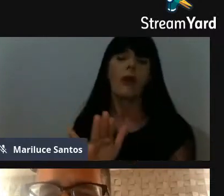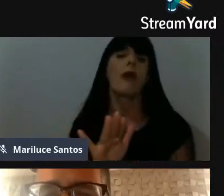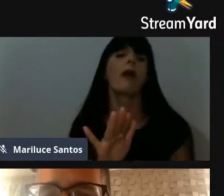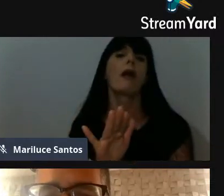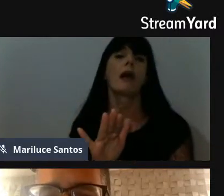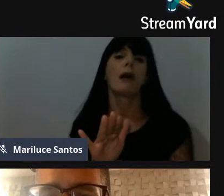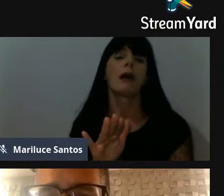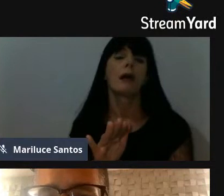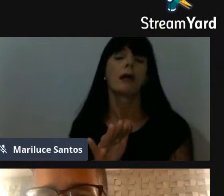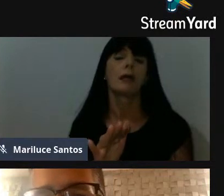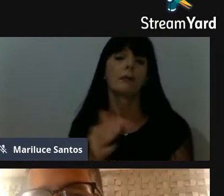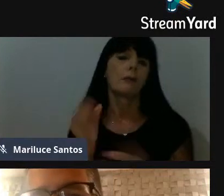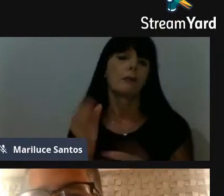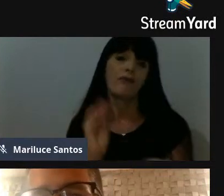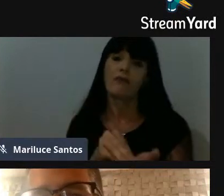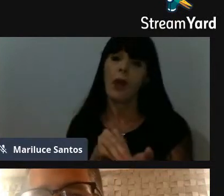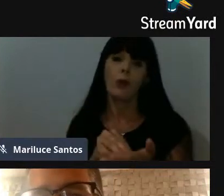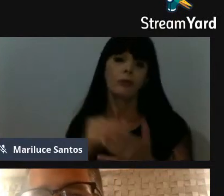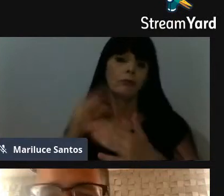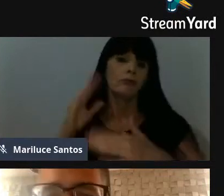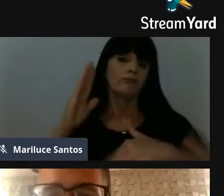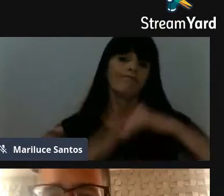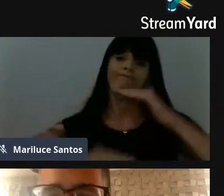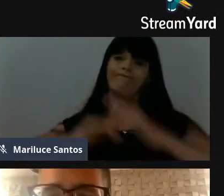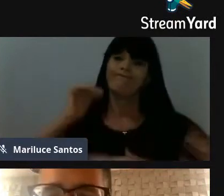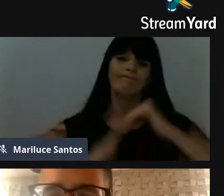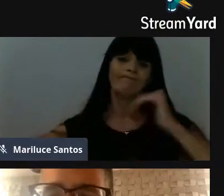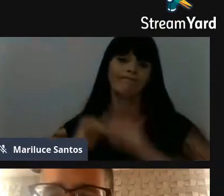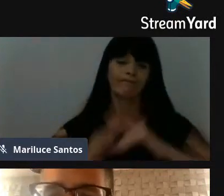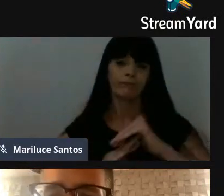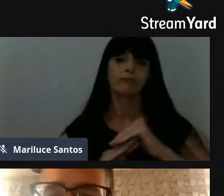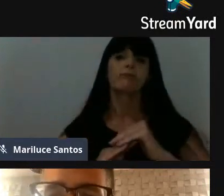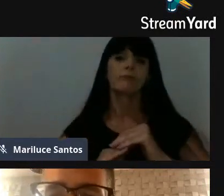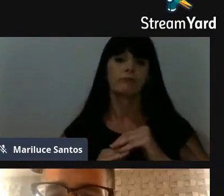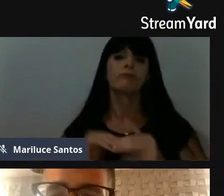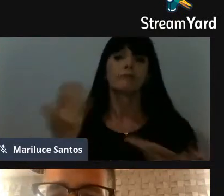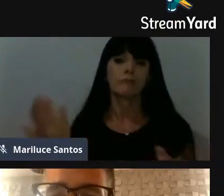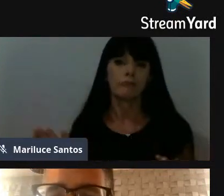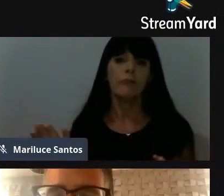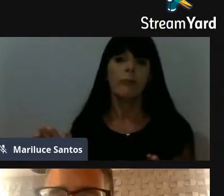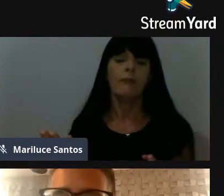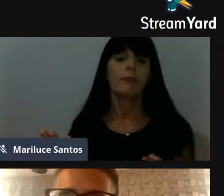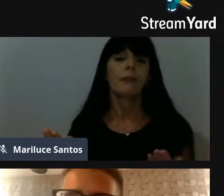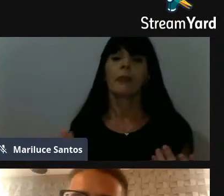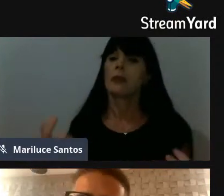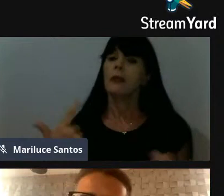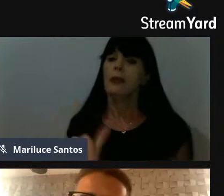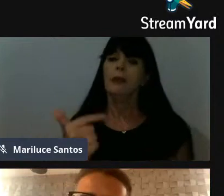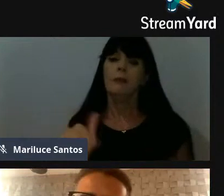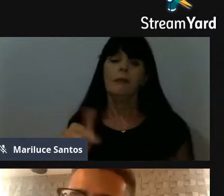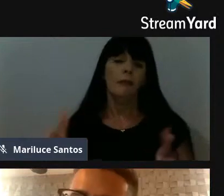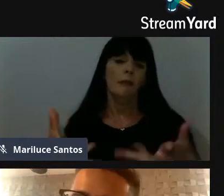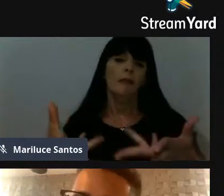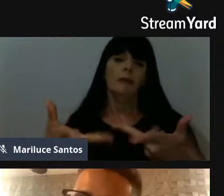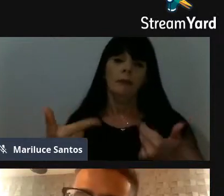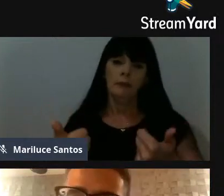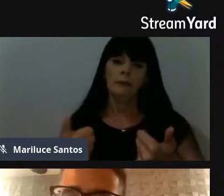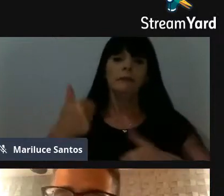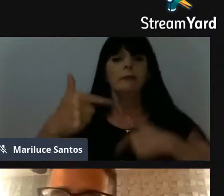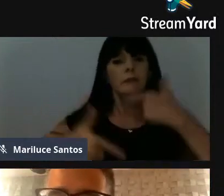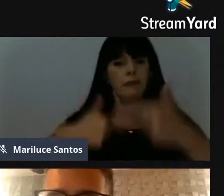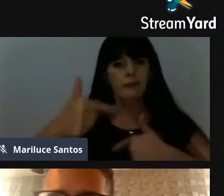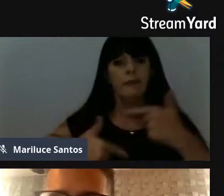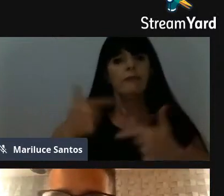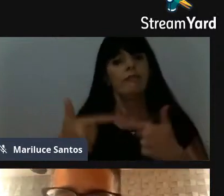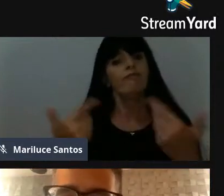por falta de profissionais, a gente sabe que para a pessoa se tornar uma profissional ela precisa se capacitar, então, é isso